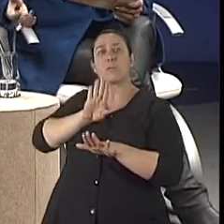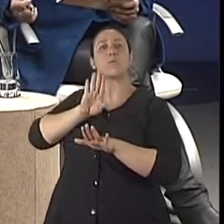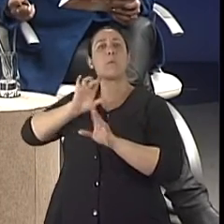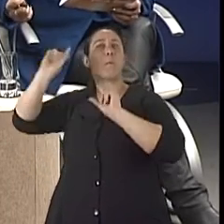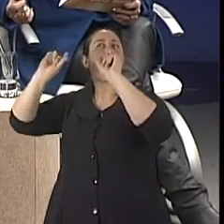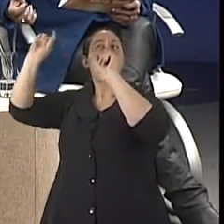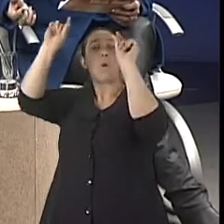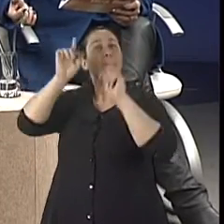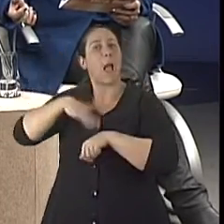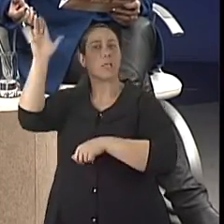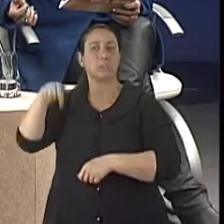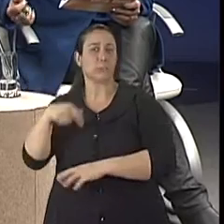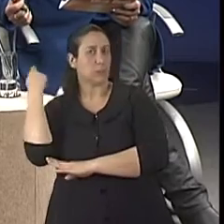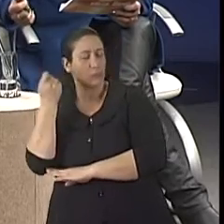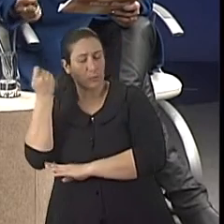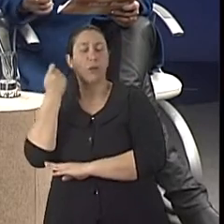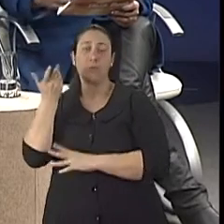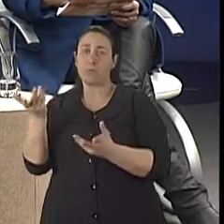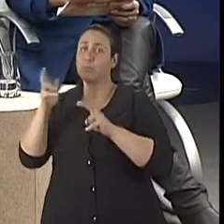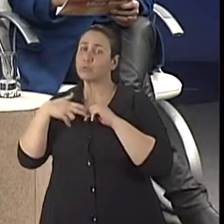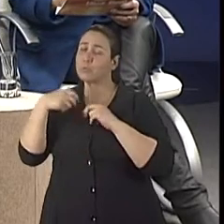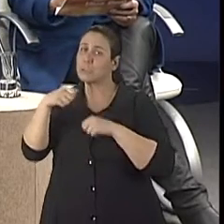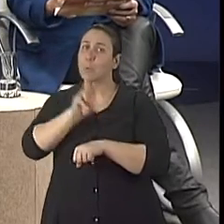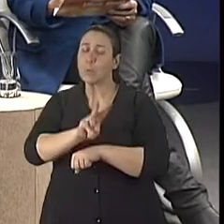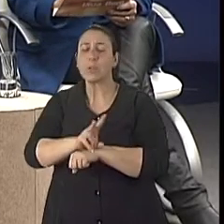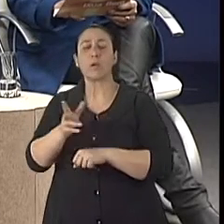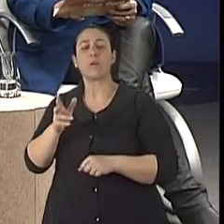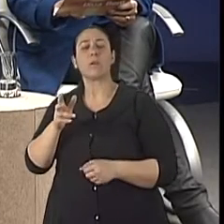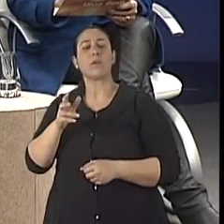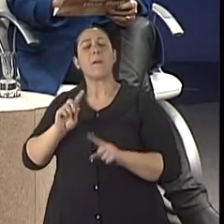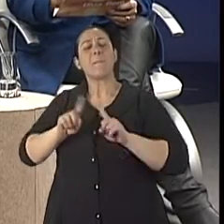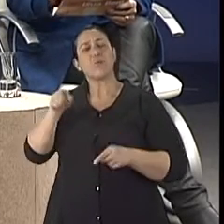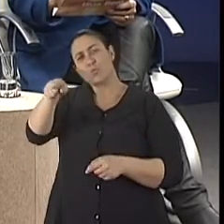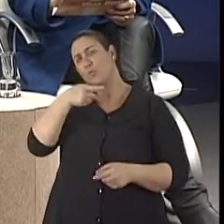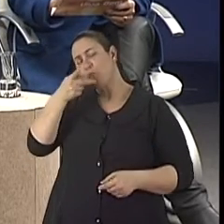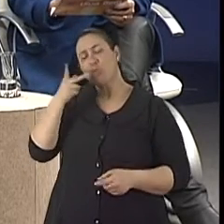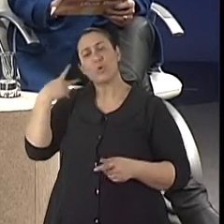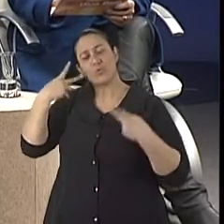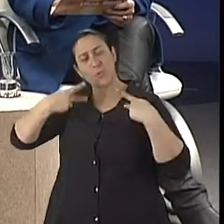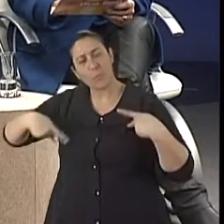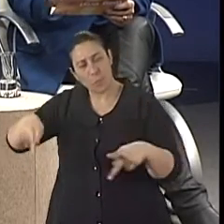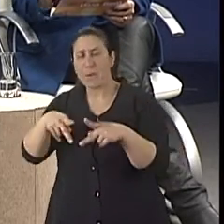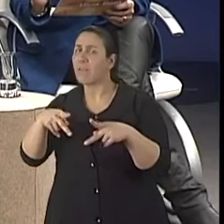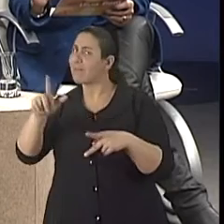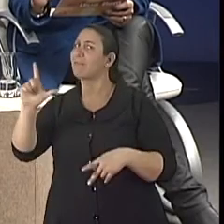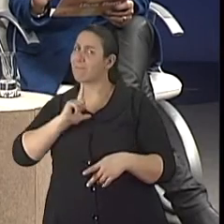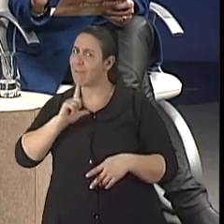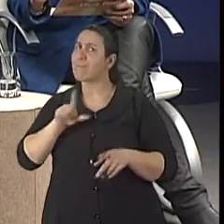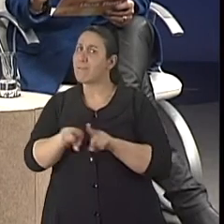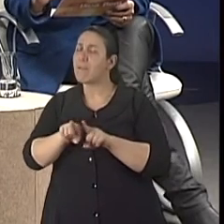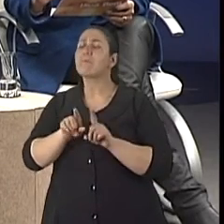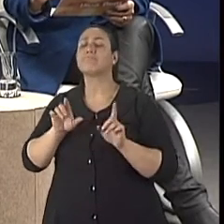alta que nem a nossa, né? Mas essa questão das políticas públicas também tem uma